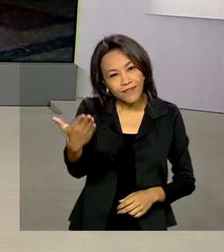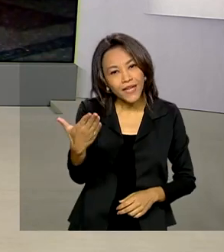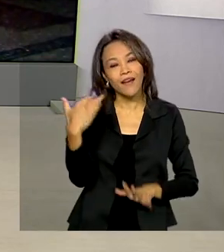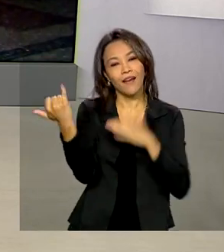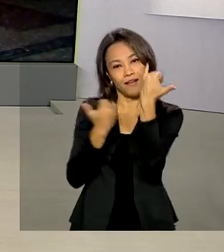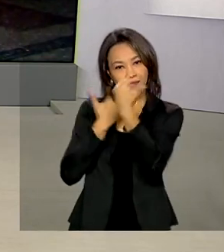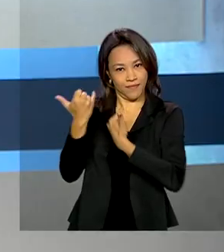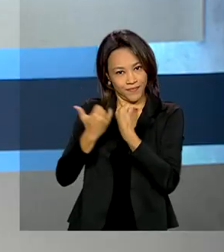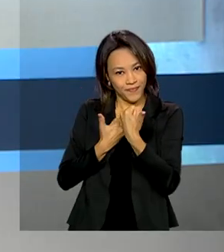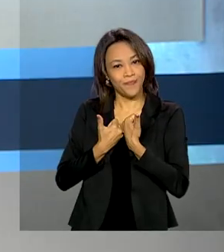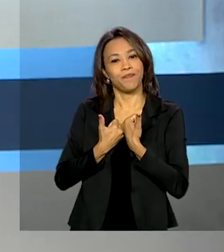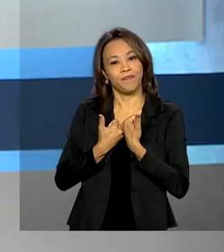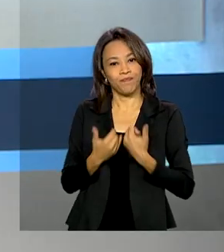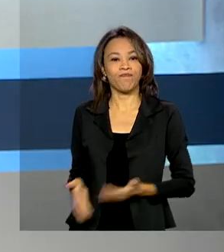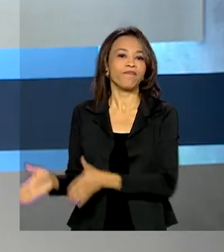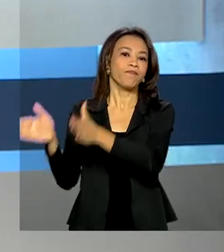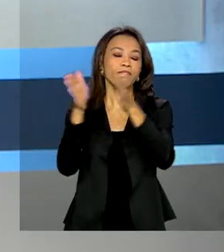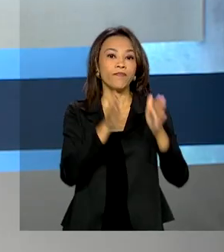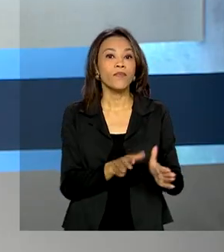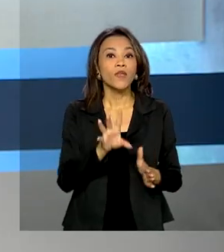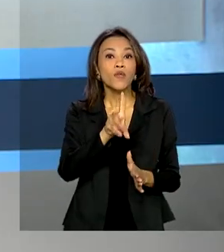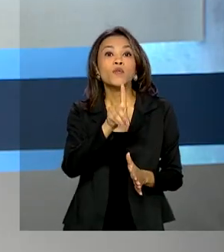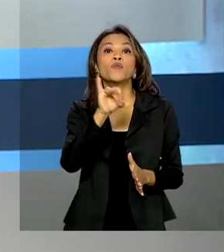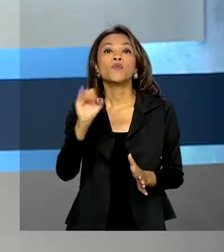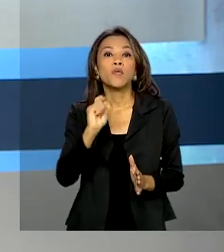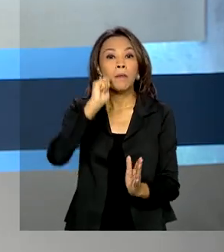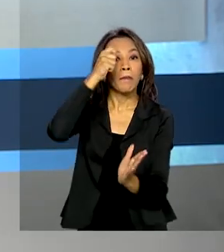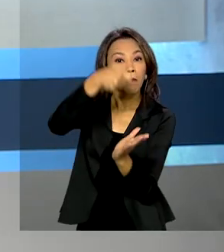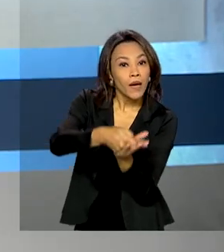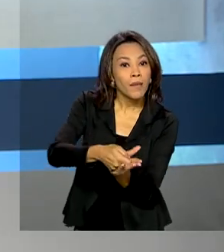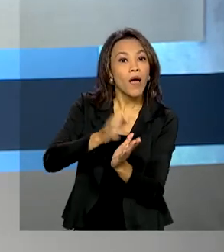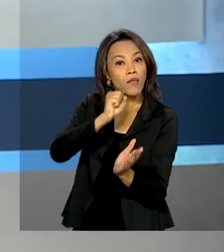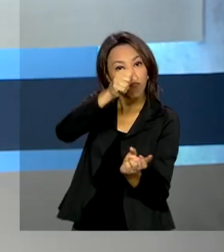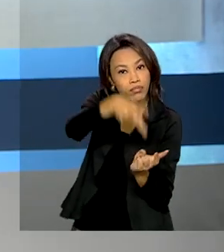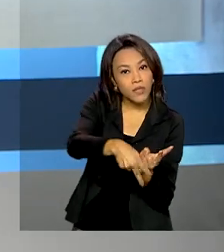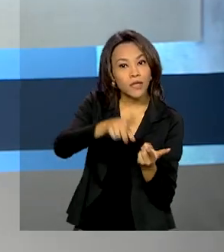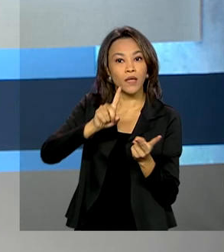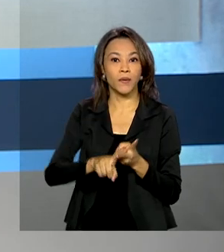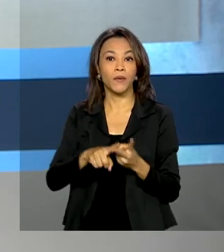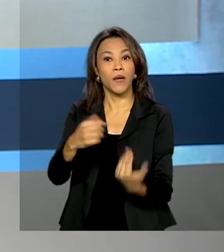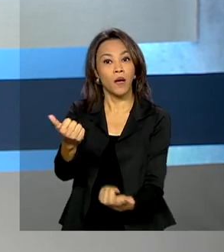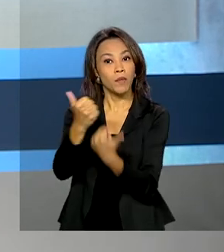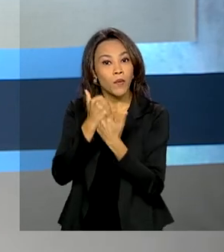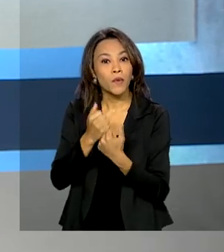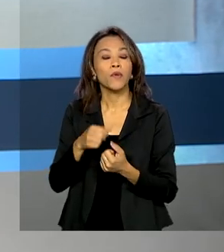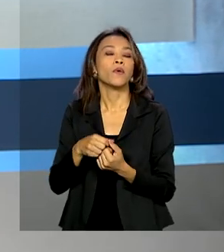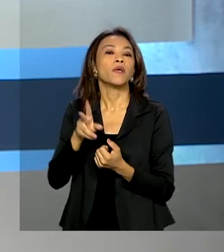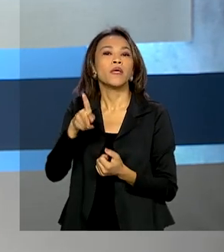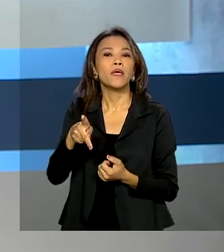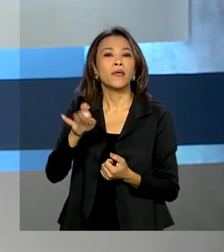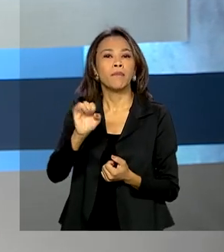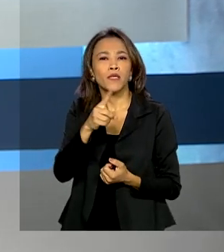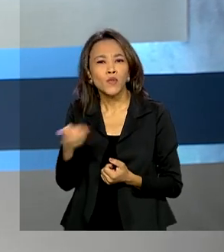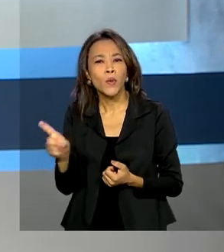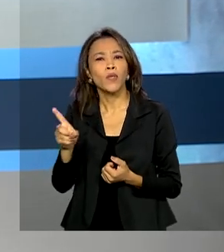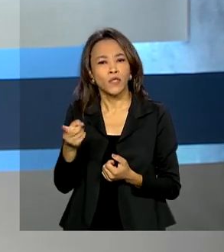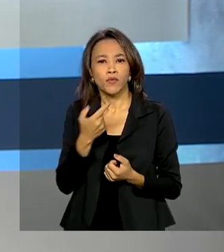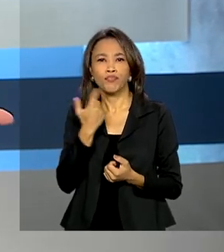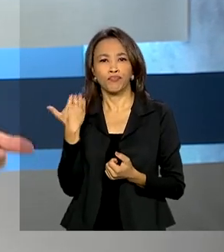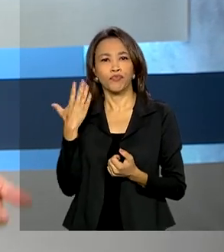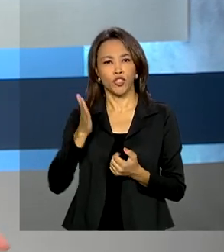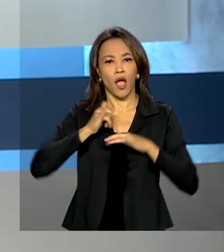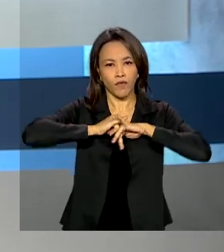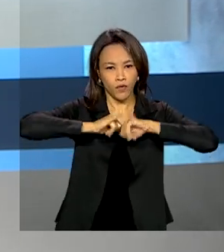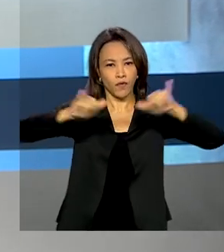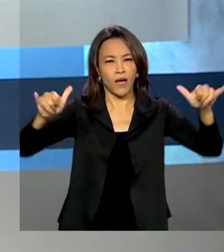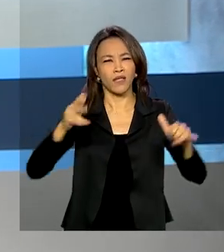Alessandra, pelas suas informações. A data de pagamento de aposentadorias, auxílios e pensões do INSS foi divulgada. Assim